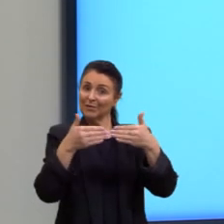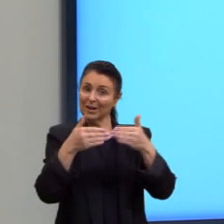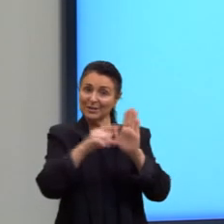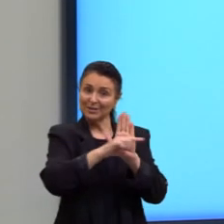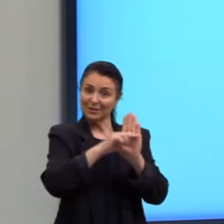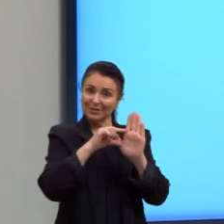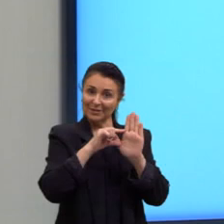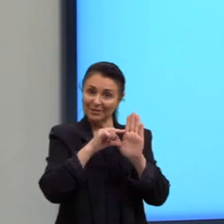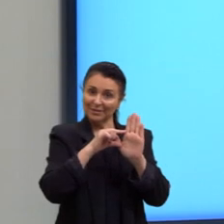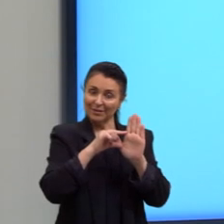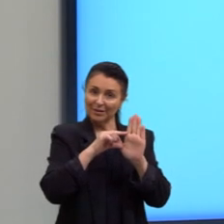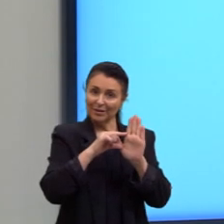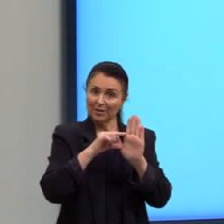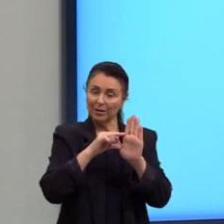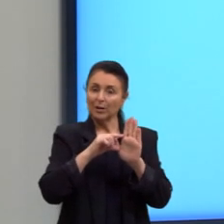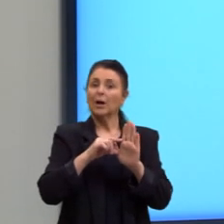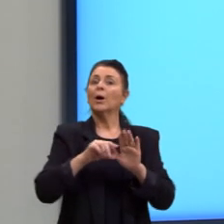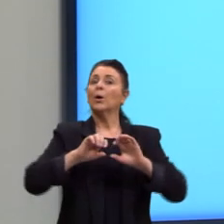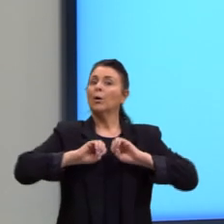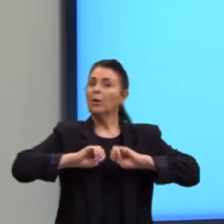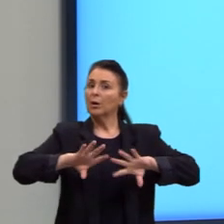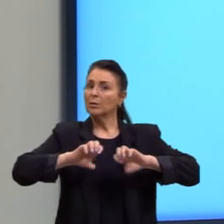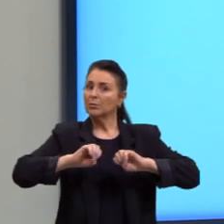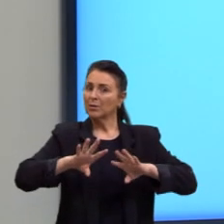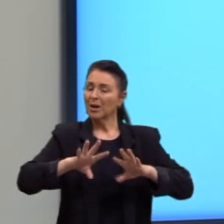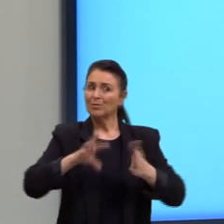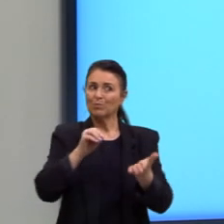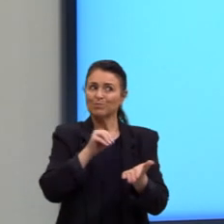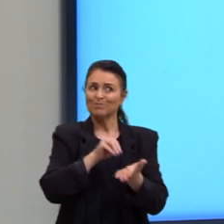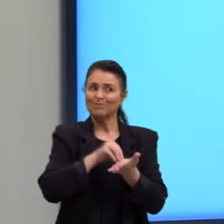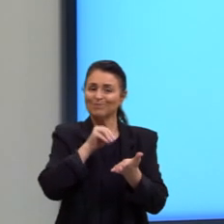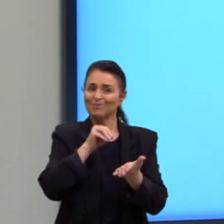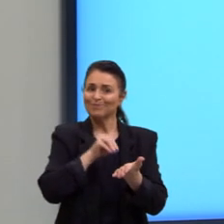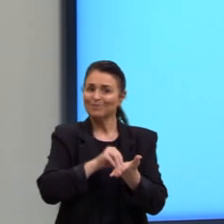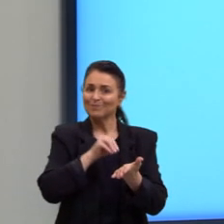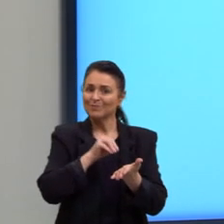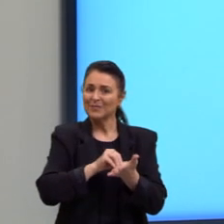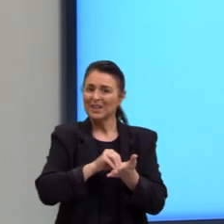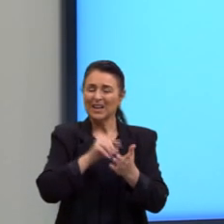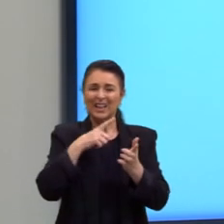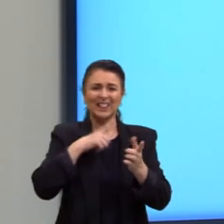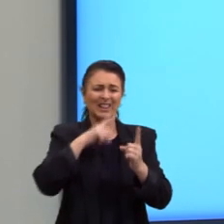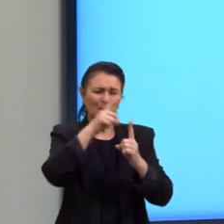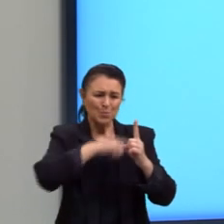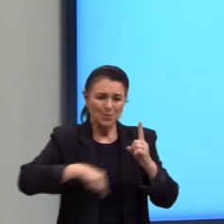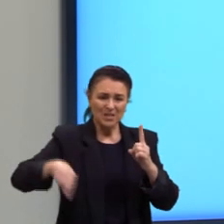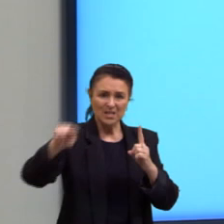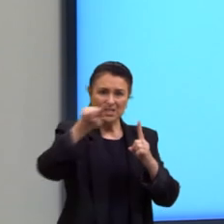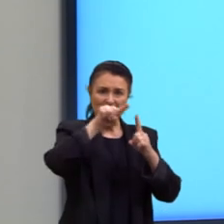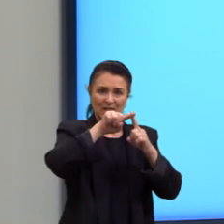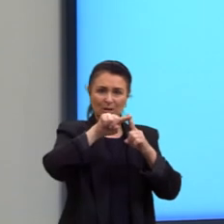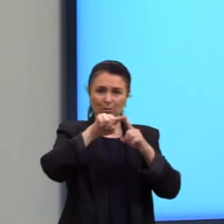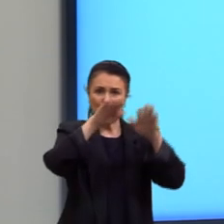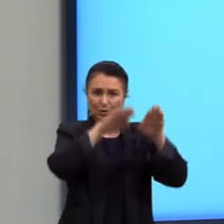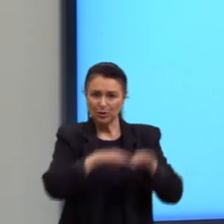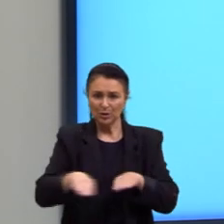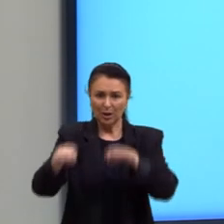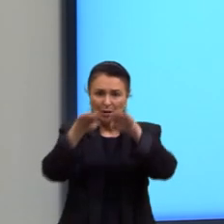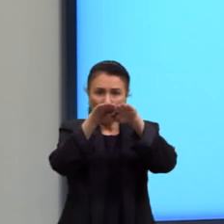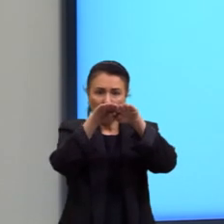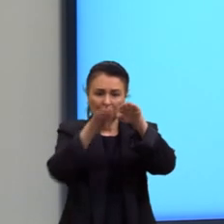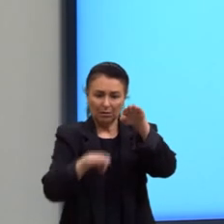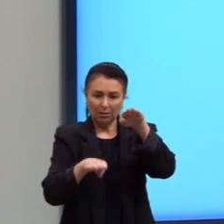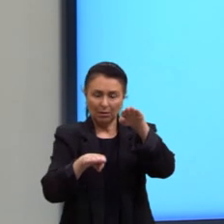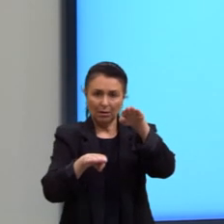A partir dessa educação falha, forme-se um ciclo de desigualdade observada